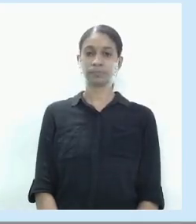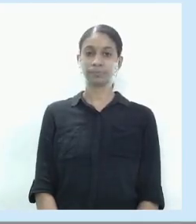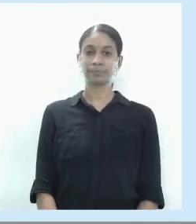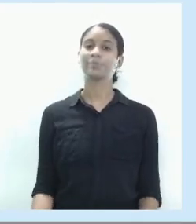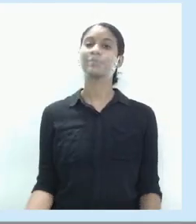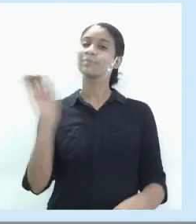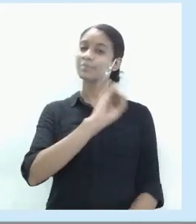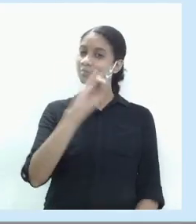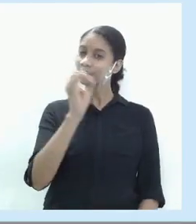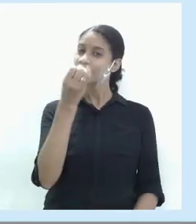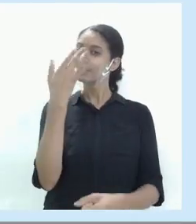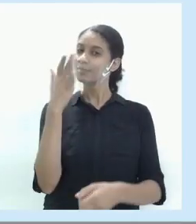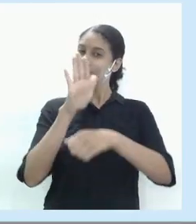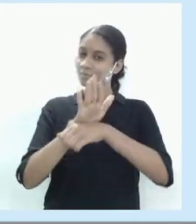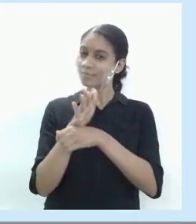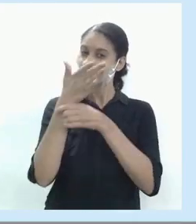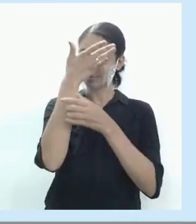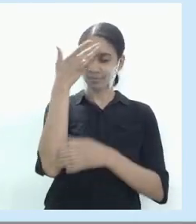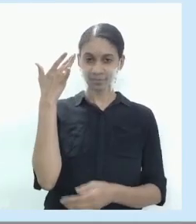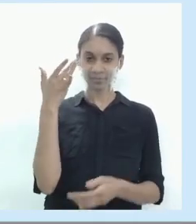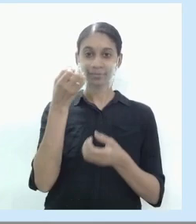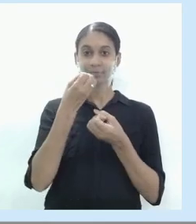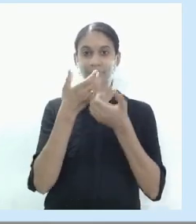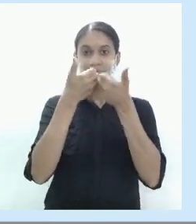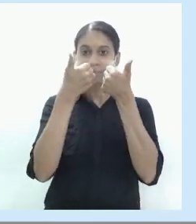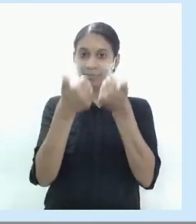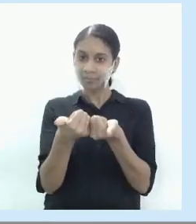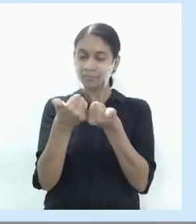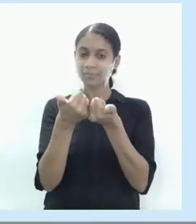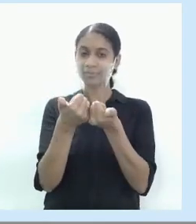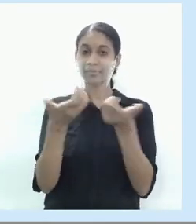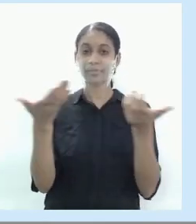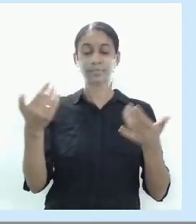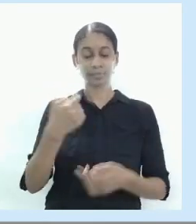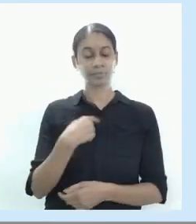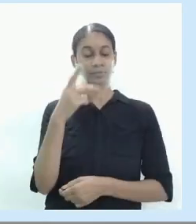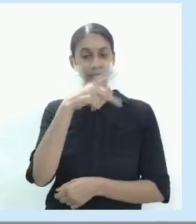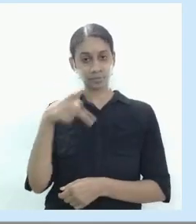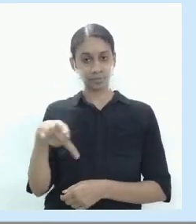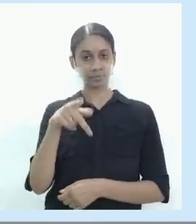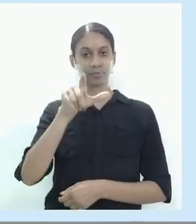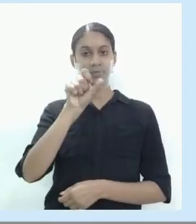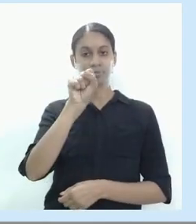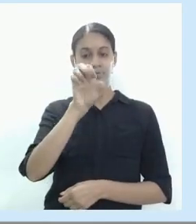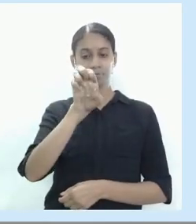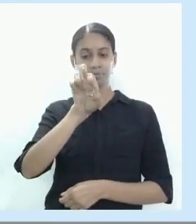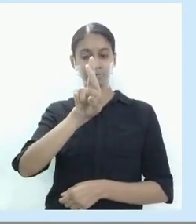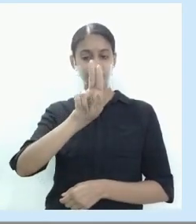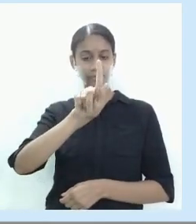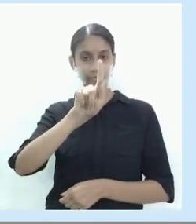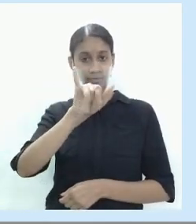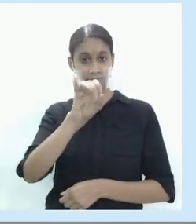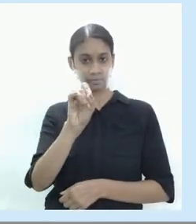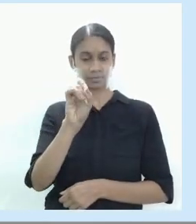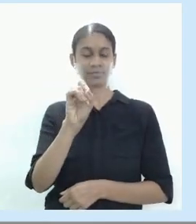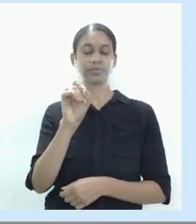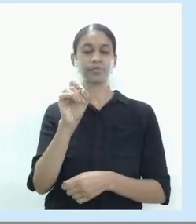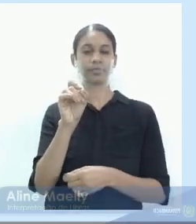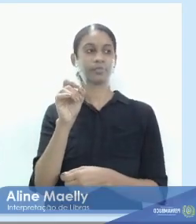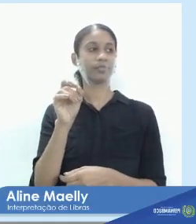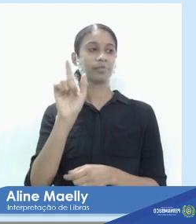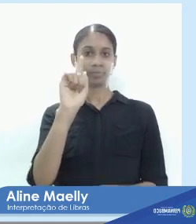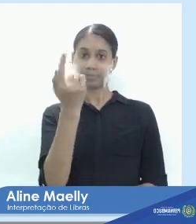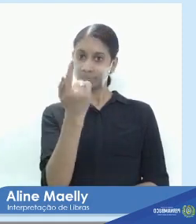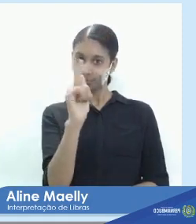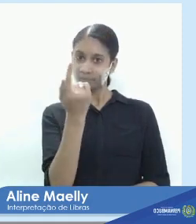Olá, boa tarde gente, tudo bem? Sou o professor Sérgio Bezerra, de Geografia, lá da ETE, advogado